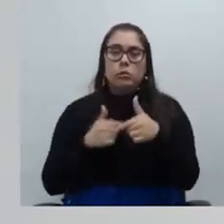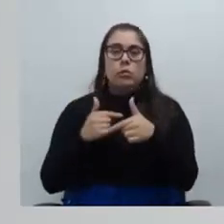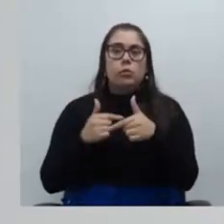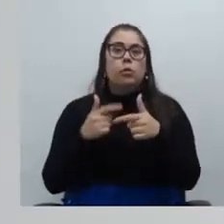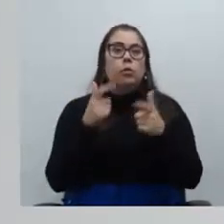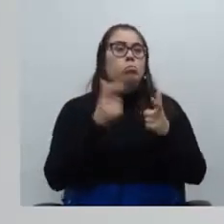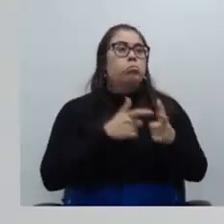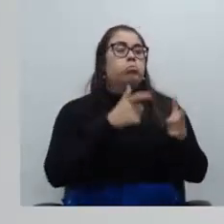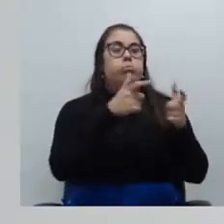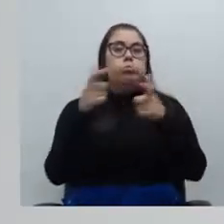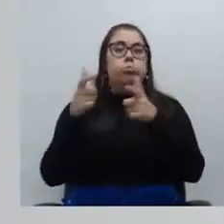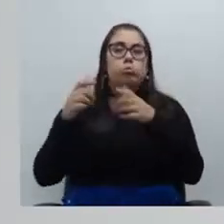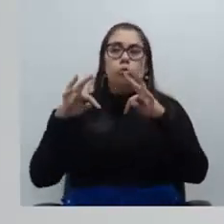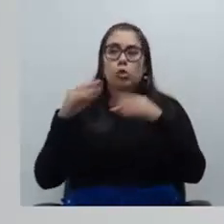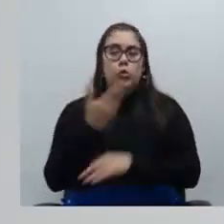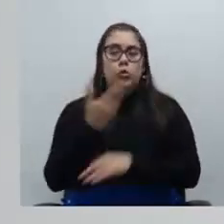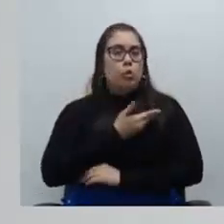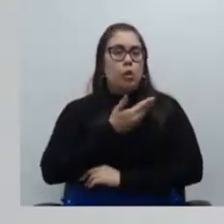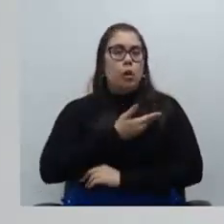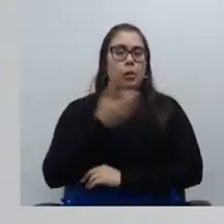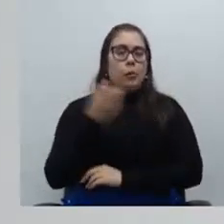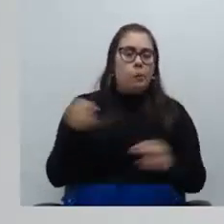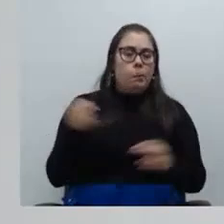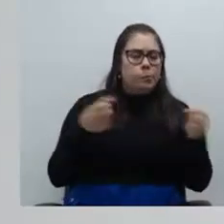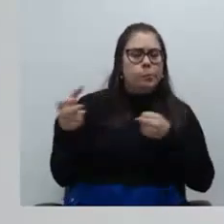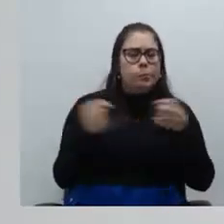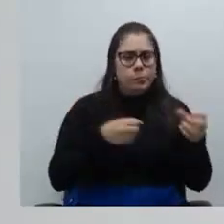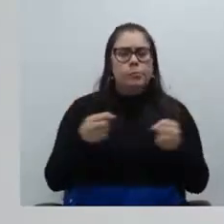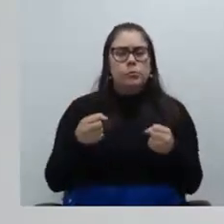onde irão todos os colegas que tomaram posse